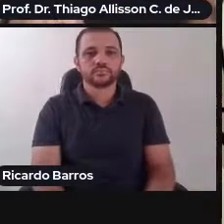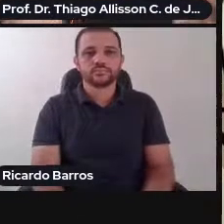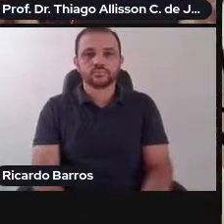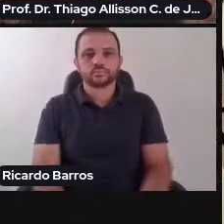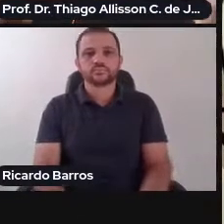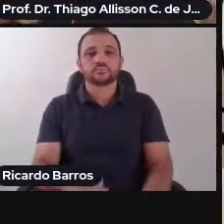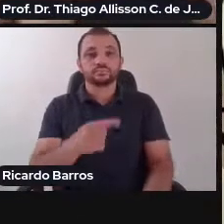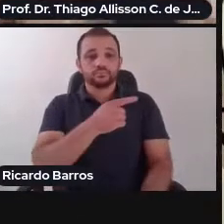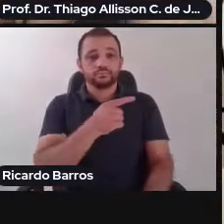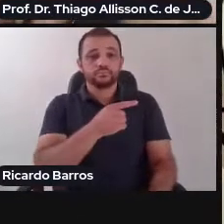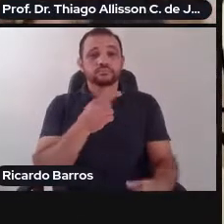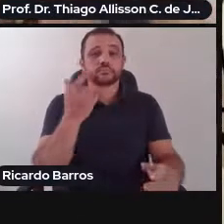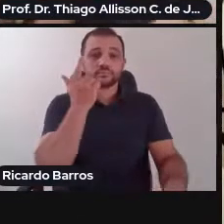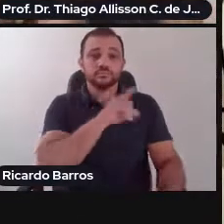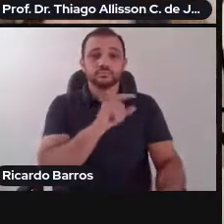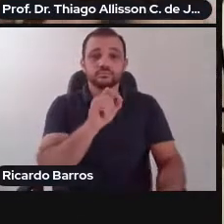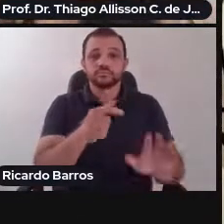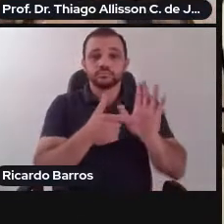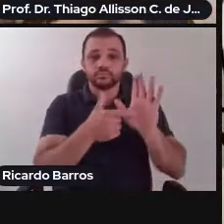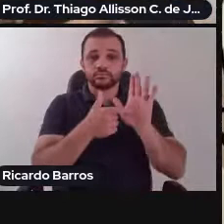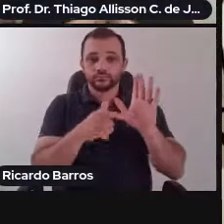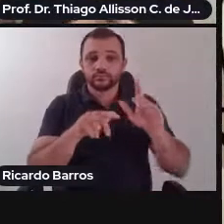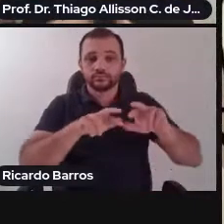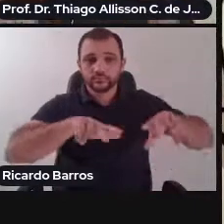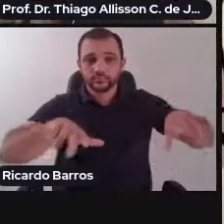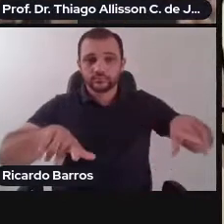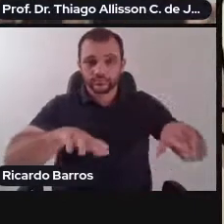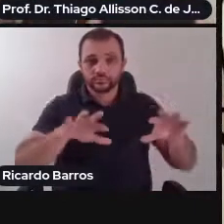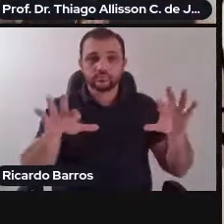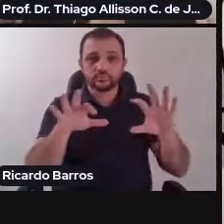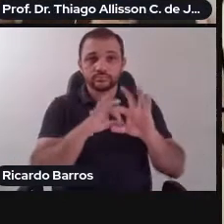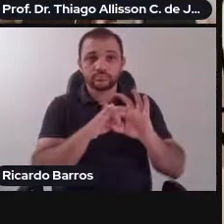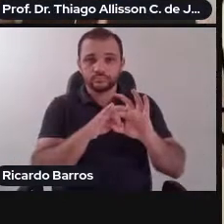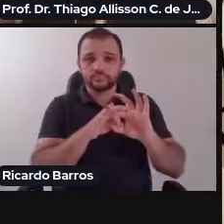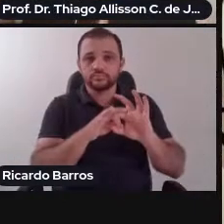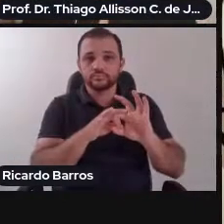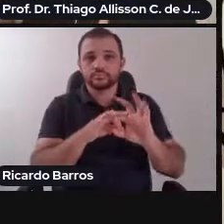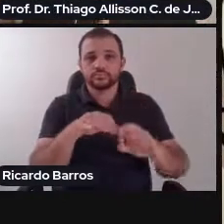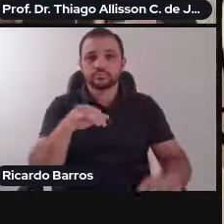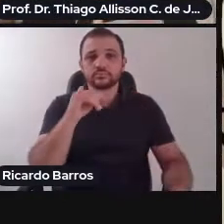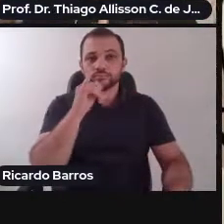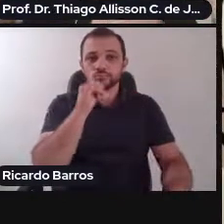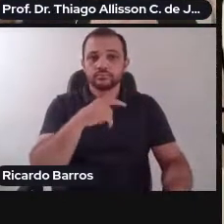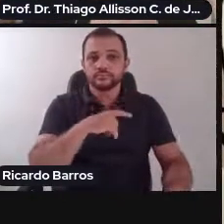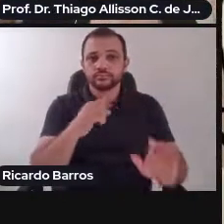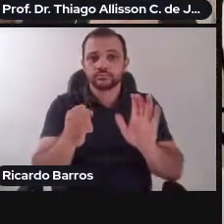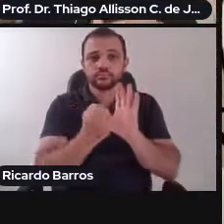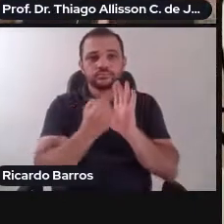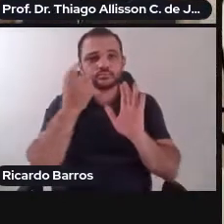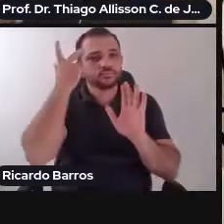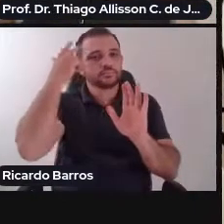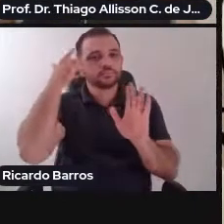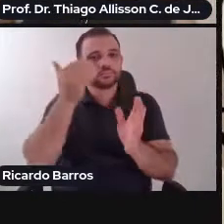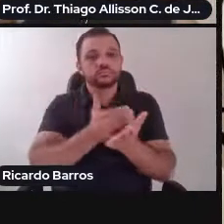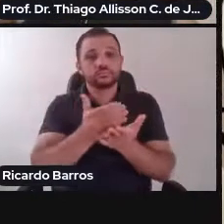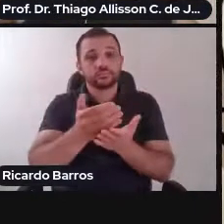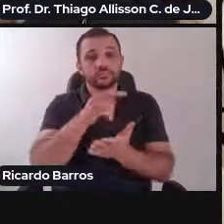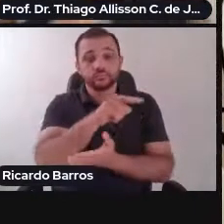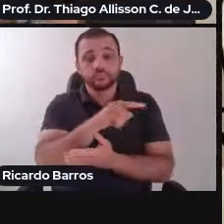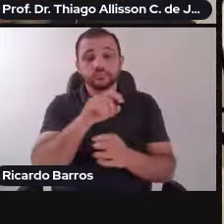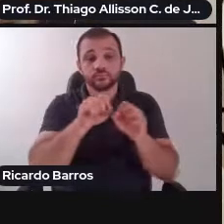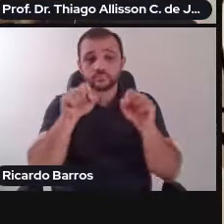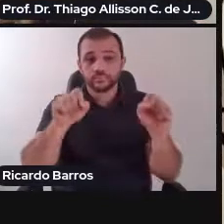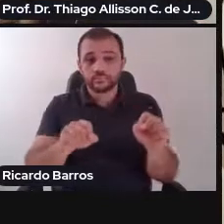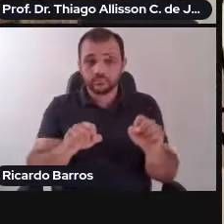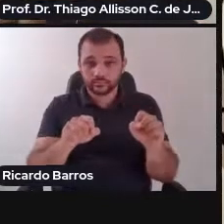portanto, à tona elementos que estão atrelados. o marco histórico inaugural do sistema interamericano de direitos